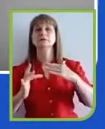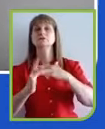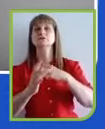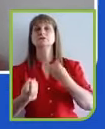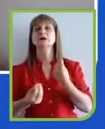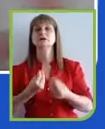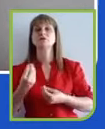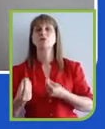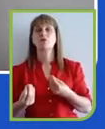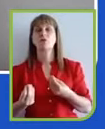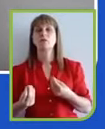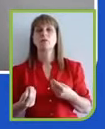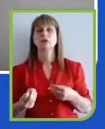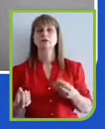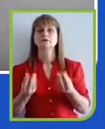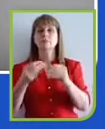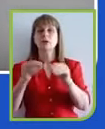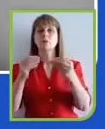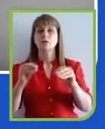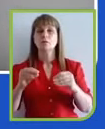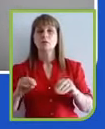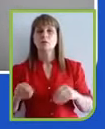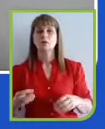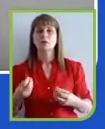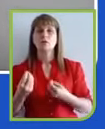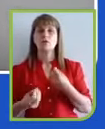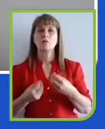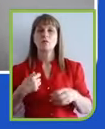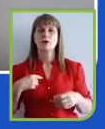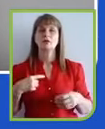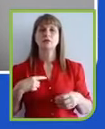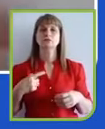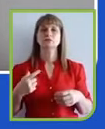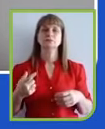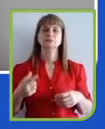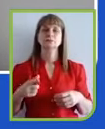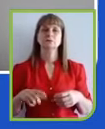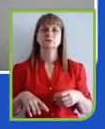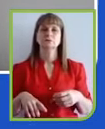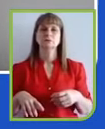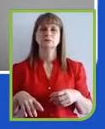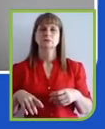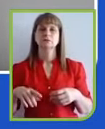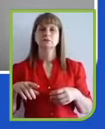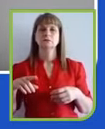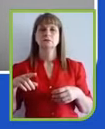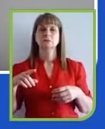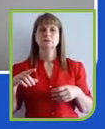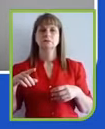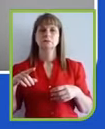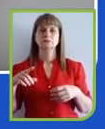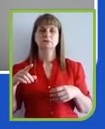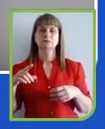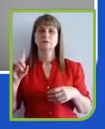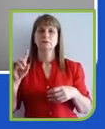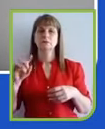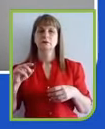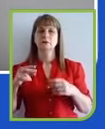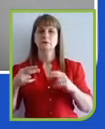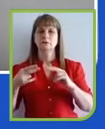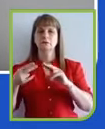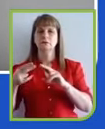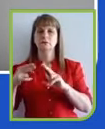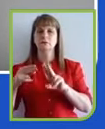me acompanha lá, né, que eu sou muito ativa no LinkedIn, mas os líderes da Ambev, mas não são os líderes, os funcionários de uma forma geral, a nossa gente de uma forma